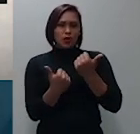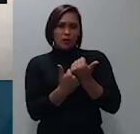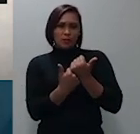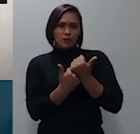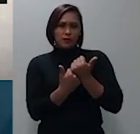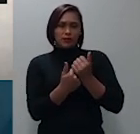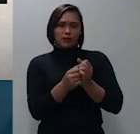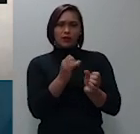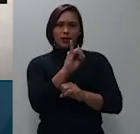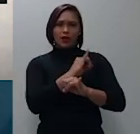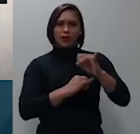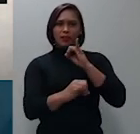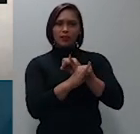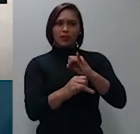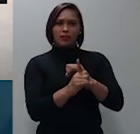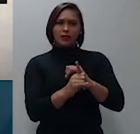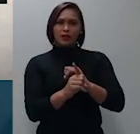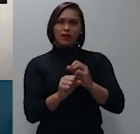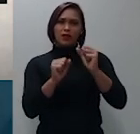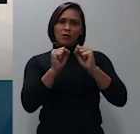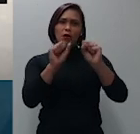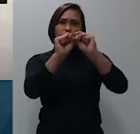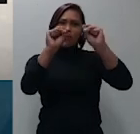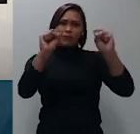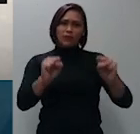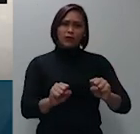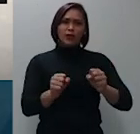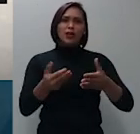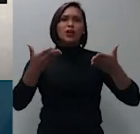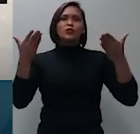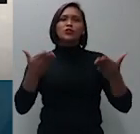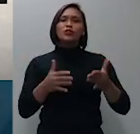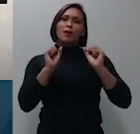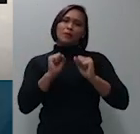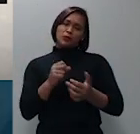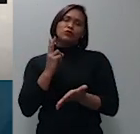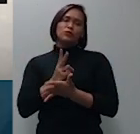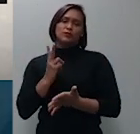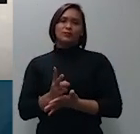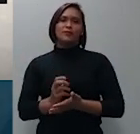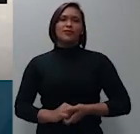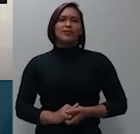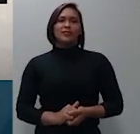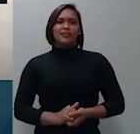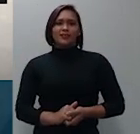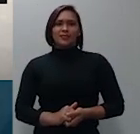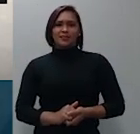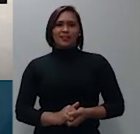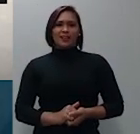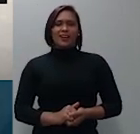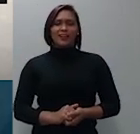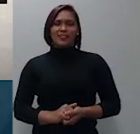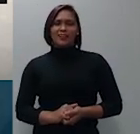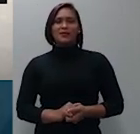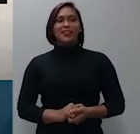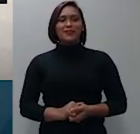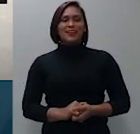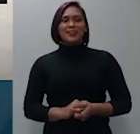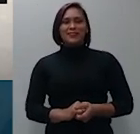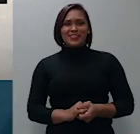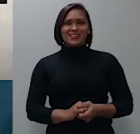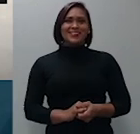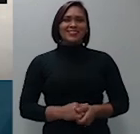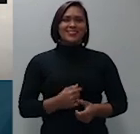já solicitamos vossa excelência pode prosseguir tá por gentileza a senhora Teresa Bazevi pode